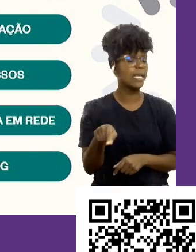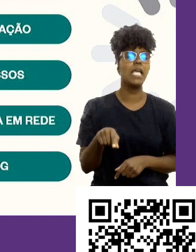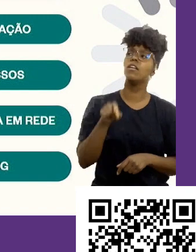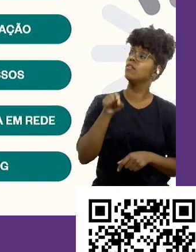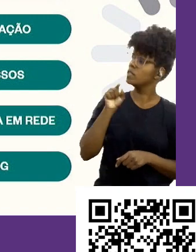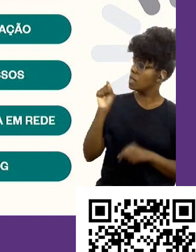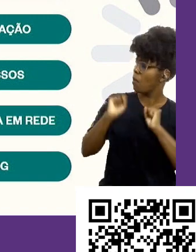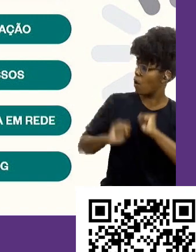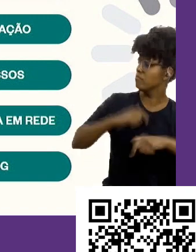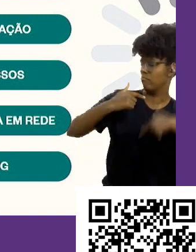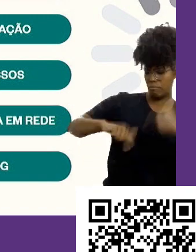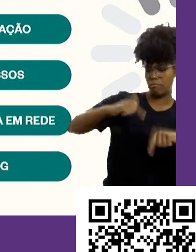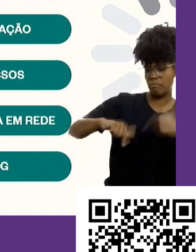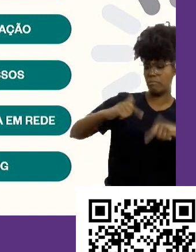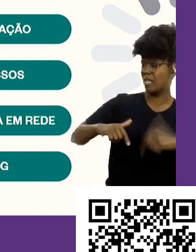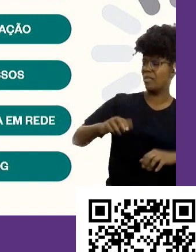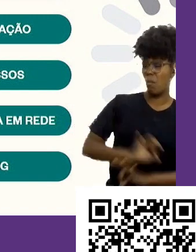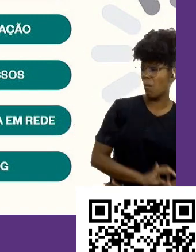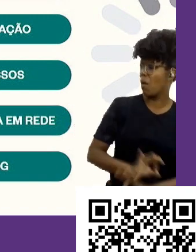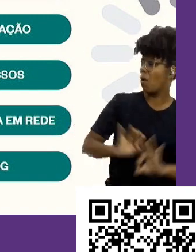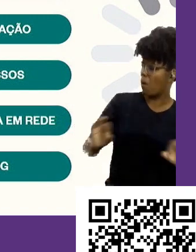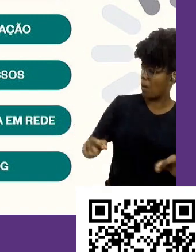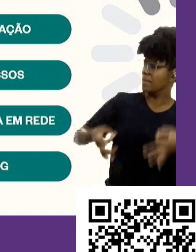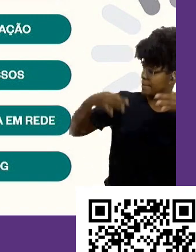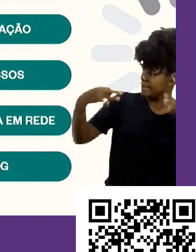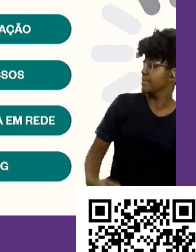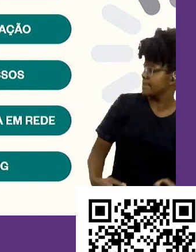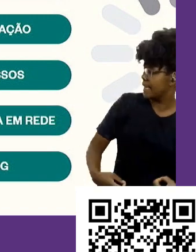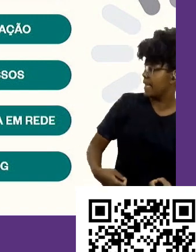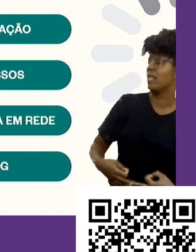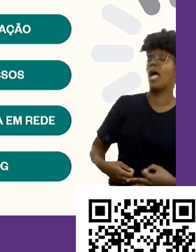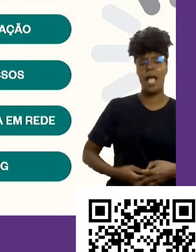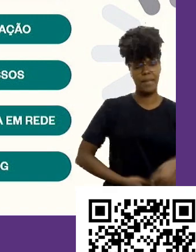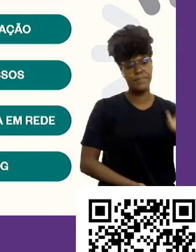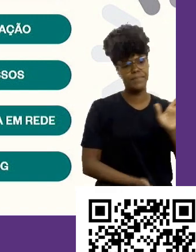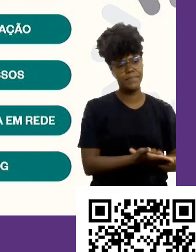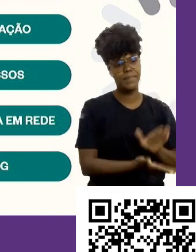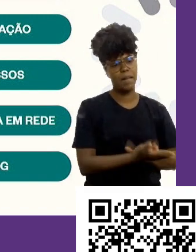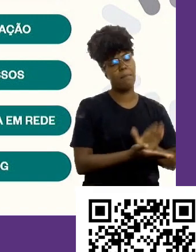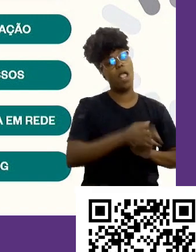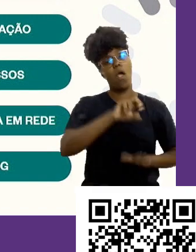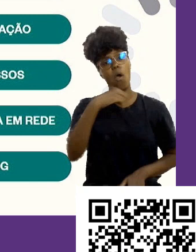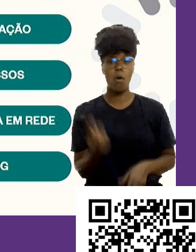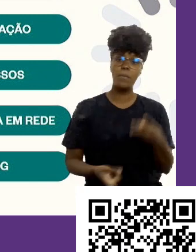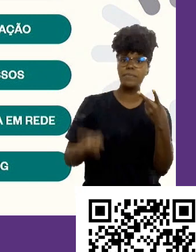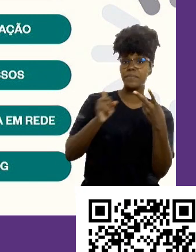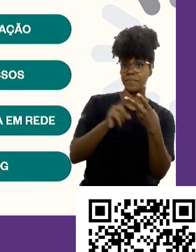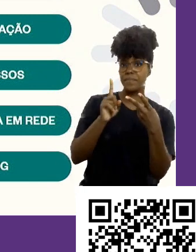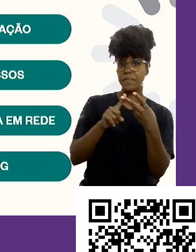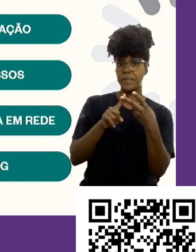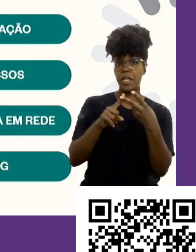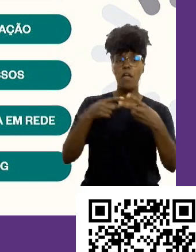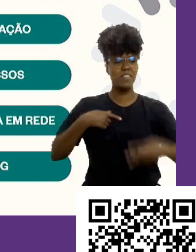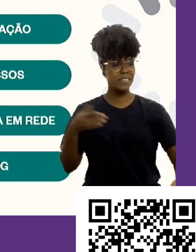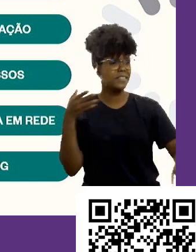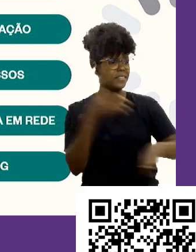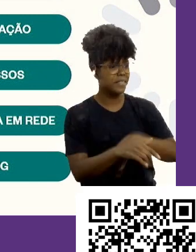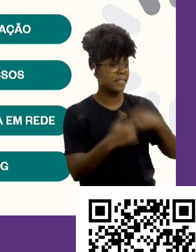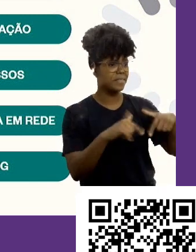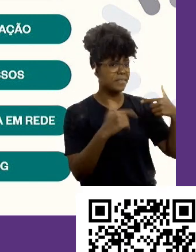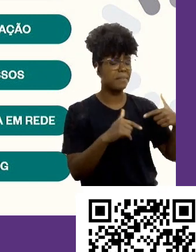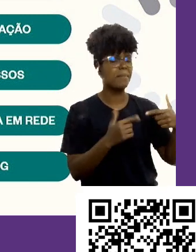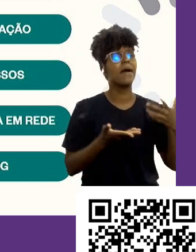nota 10. Olha, isso aqui, fiz tudo isso direitinho, parabéns. E você tem a opção número 2, que é uma opção que você chega no trabalho,